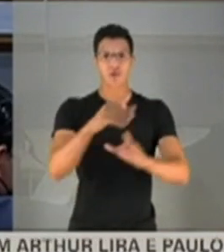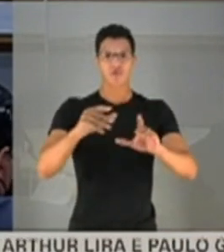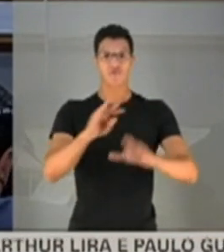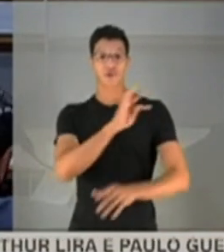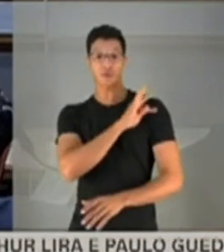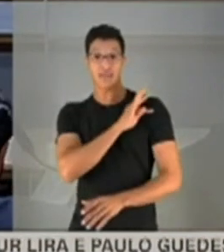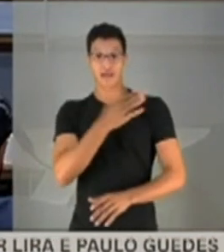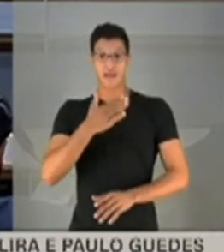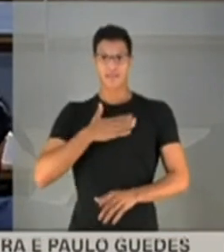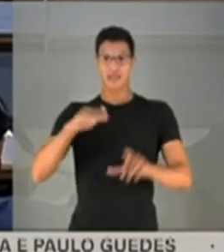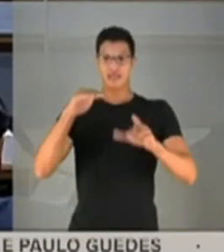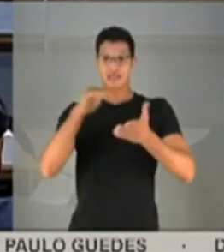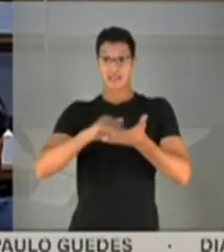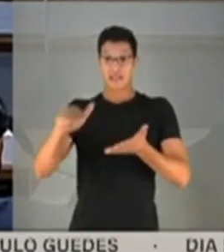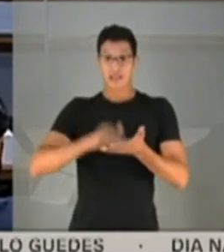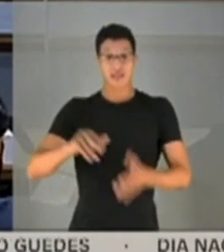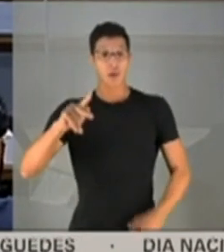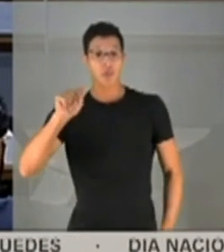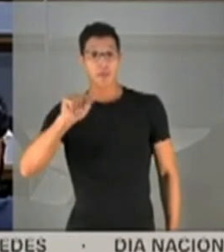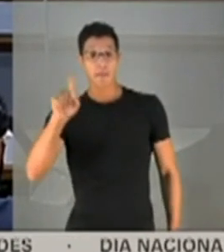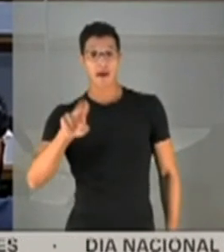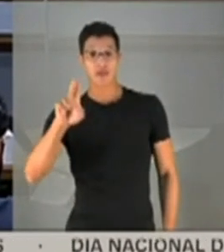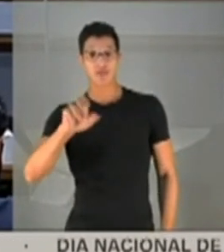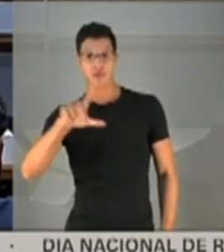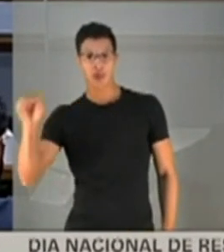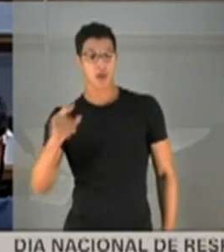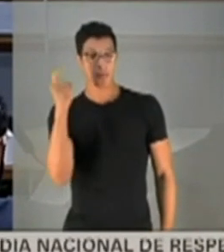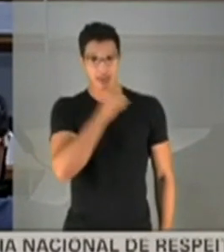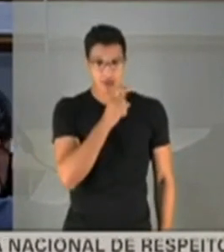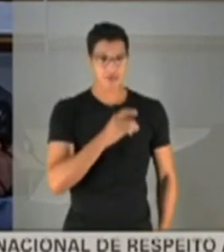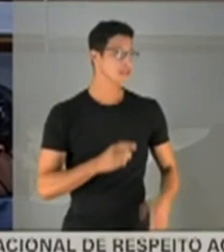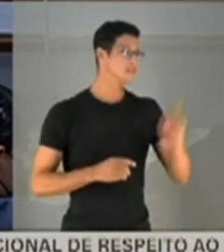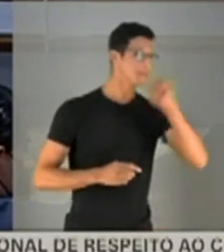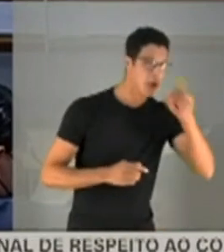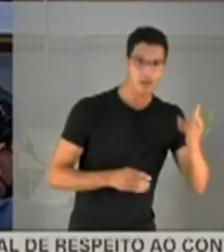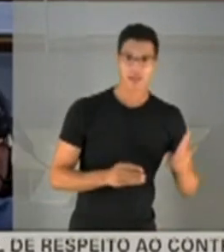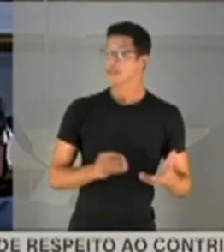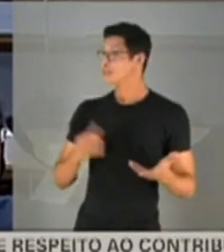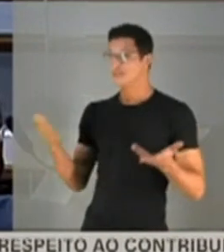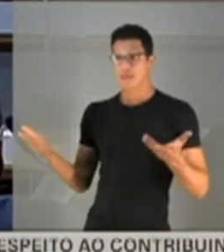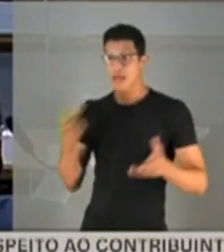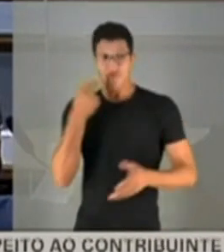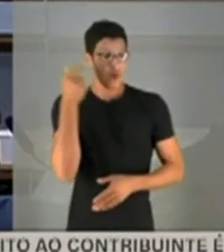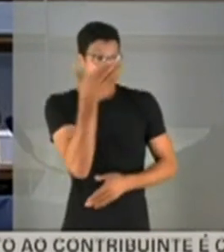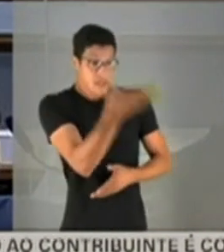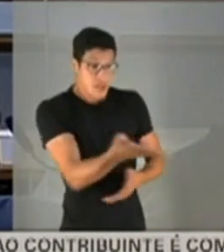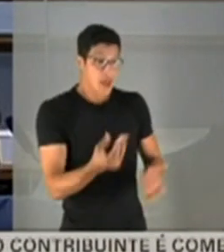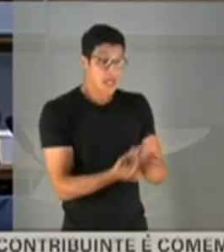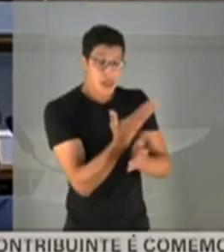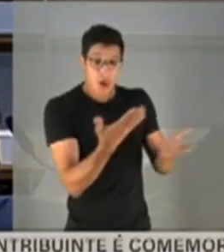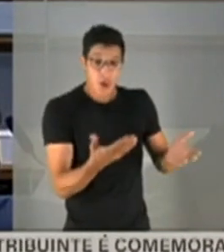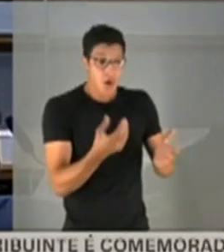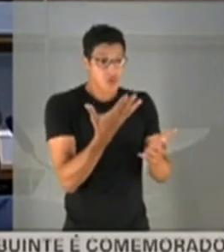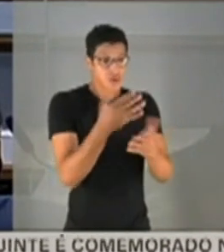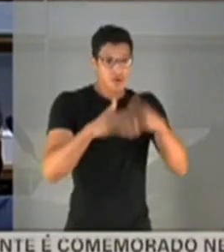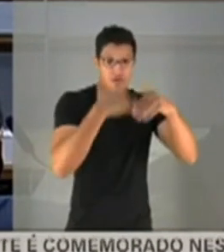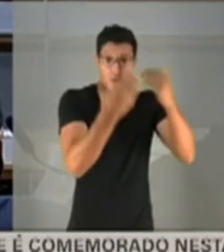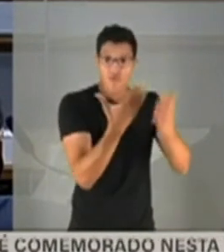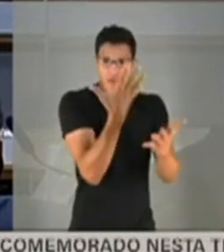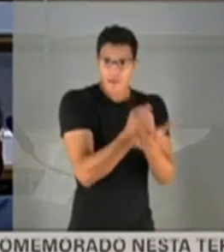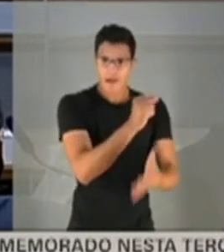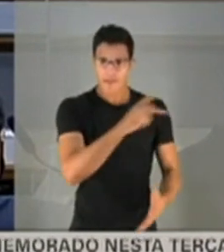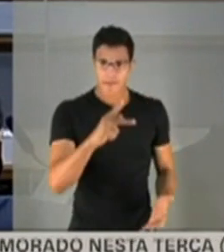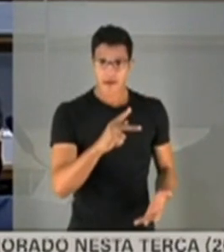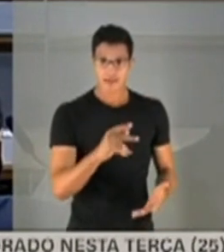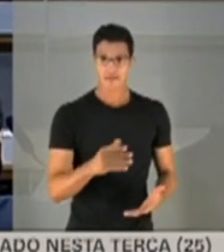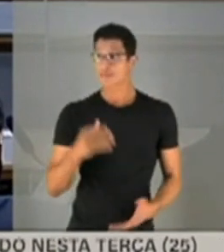da minha secretaria. Então, o Pazuello mentiu. Mentiu, novamente. Não, só mentiu. Não, ele falou que foi a senhora que desenvolveu e o